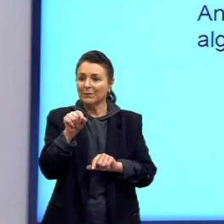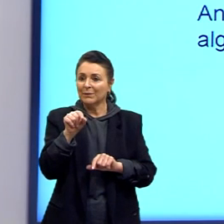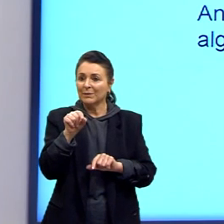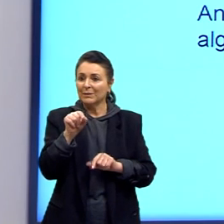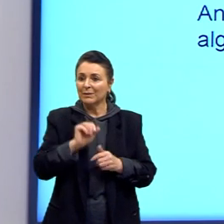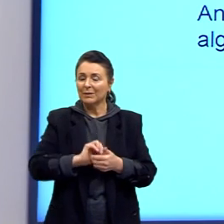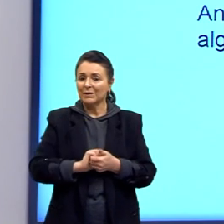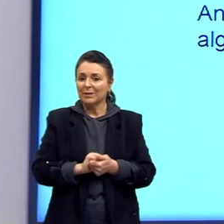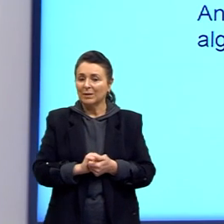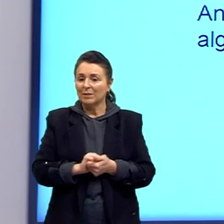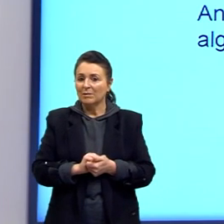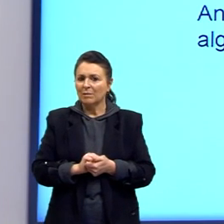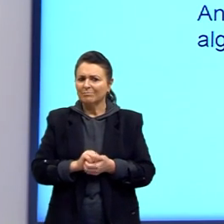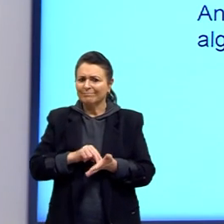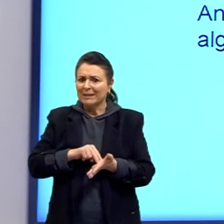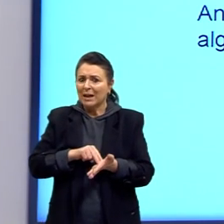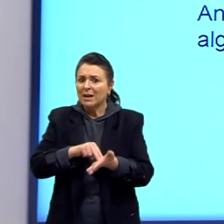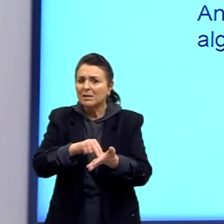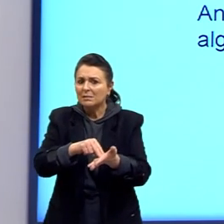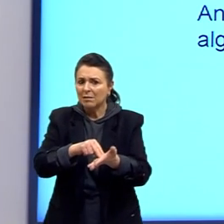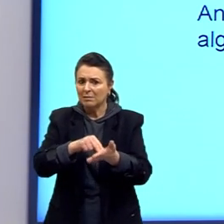a resistência